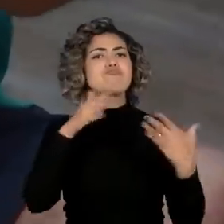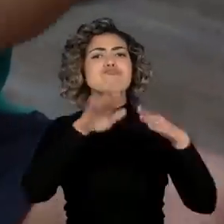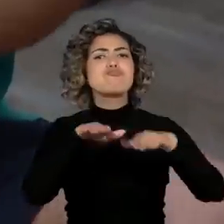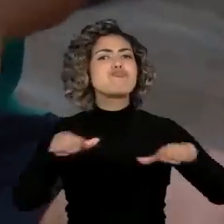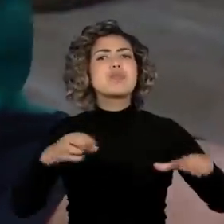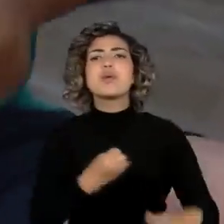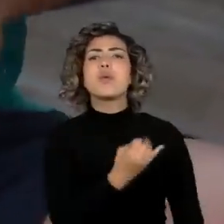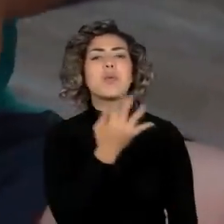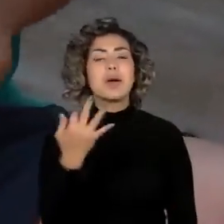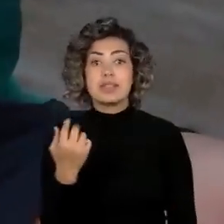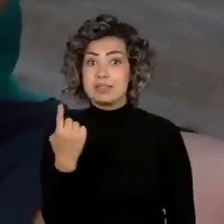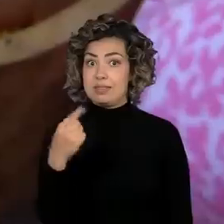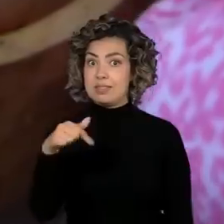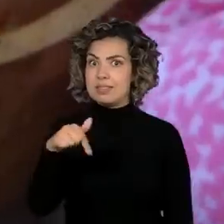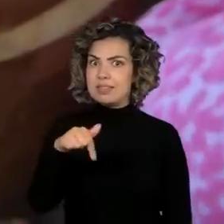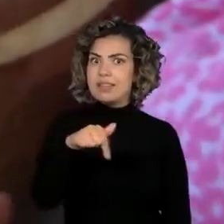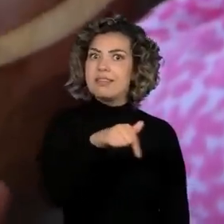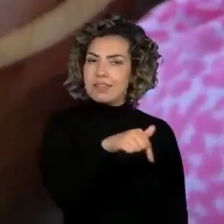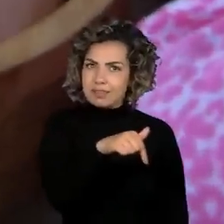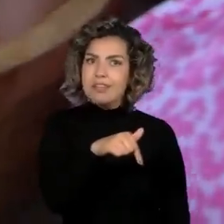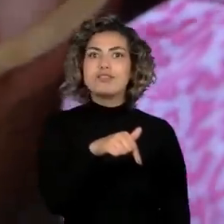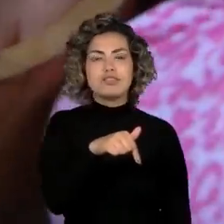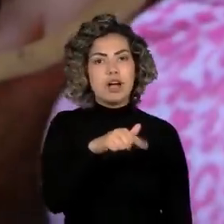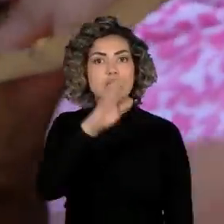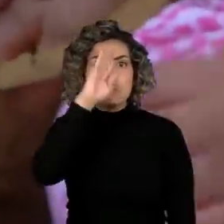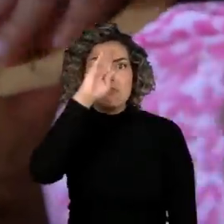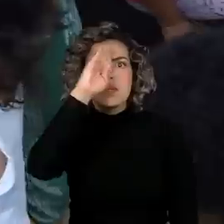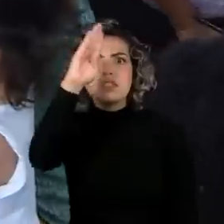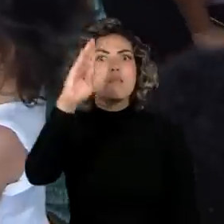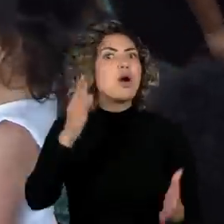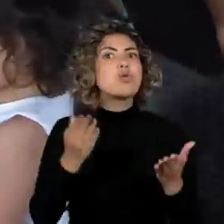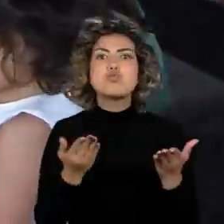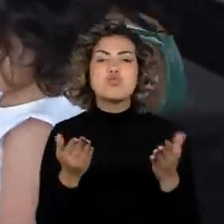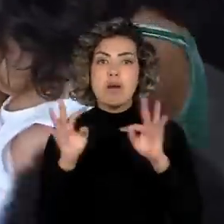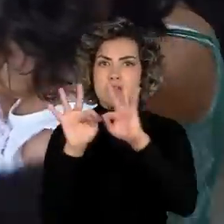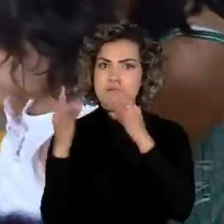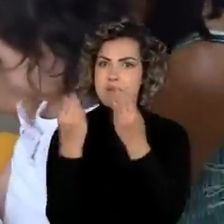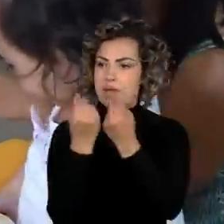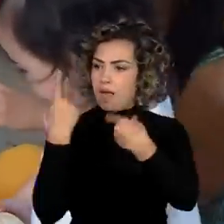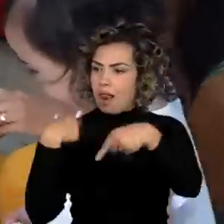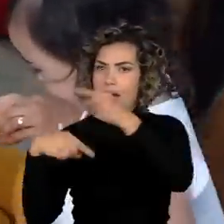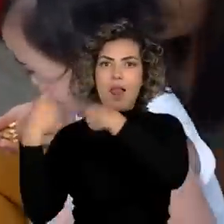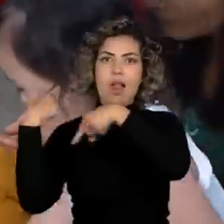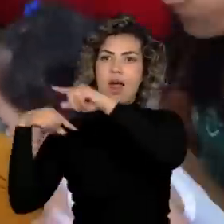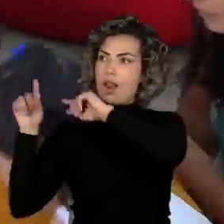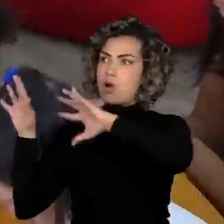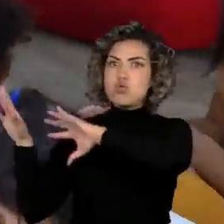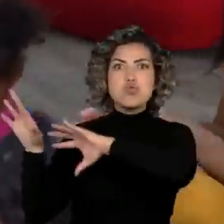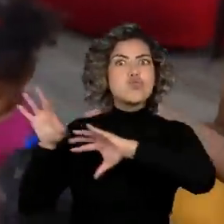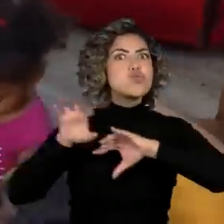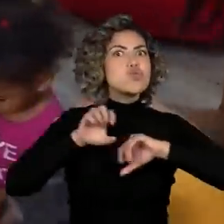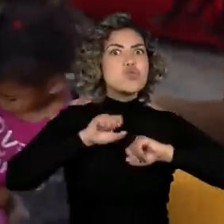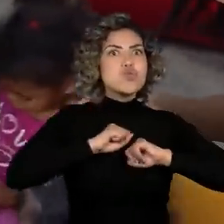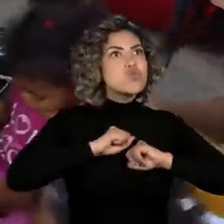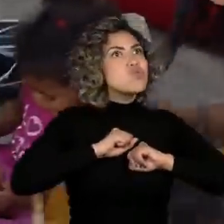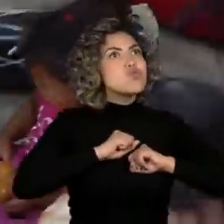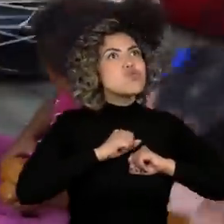São 177 crianças que fazem uma imersão no conteúdo de gente grande do projeto